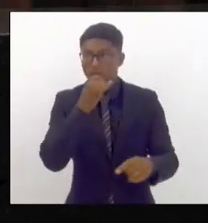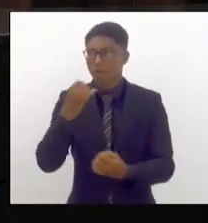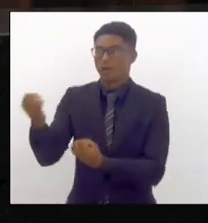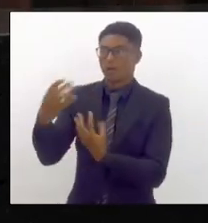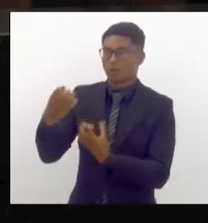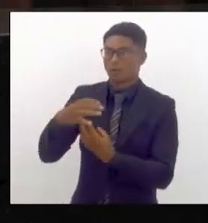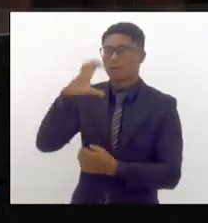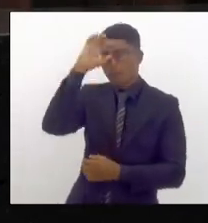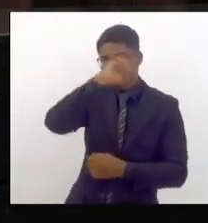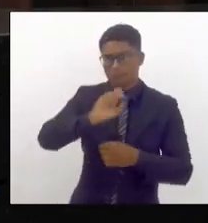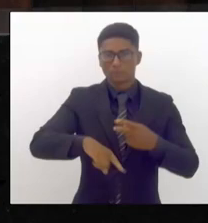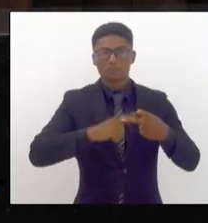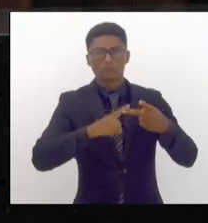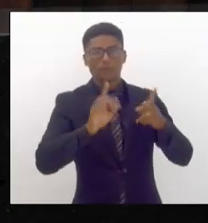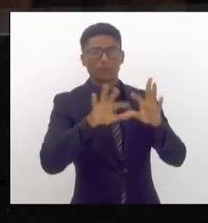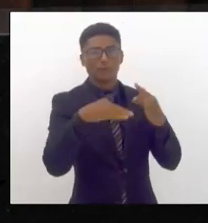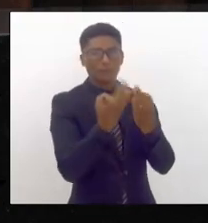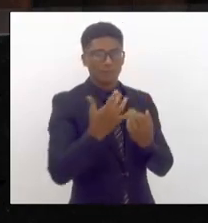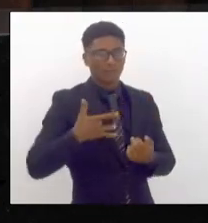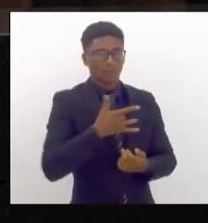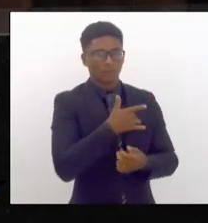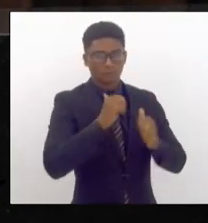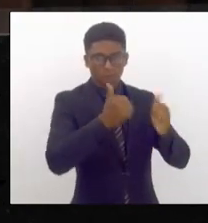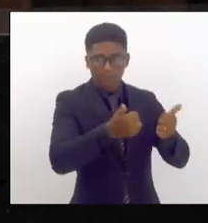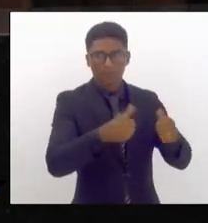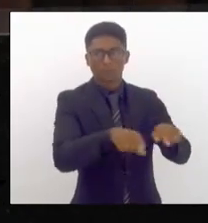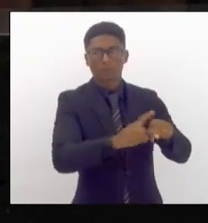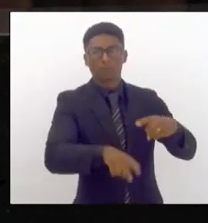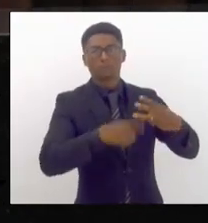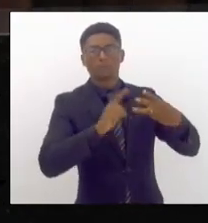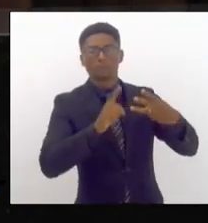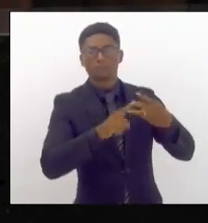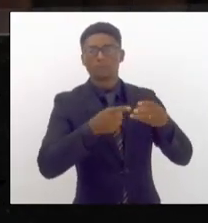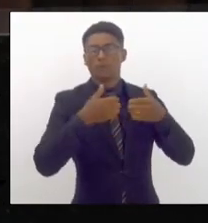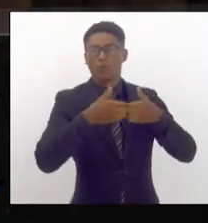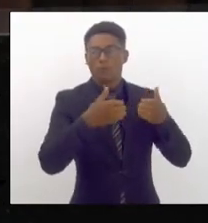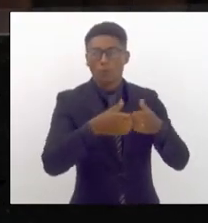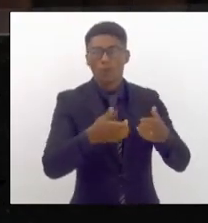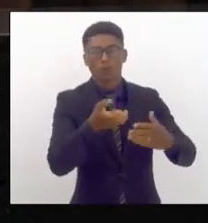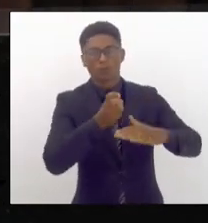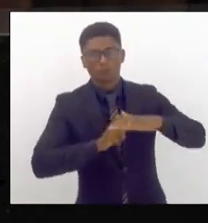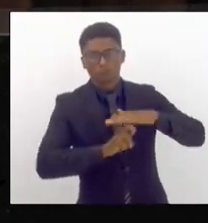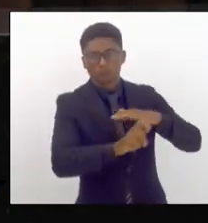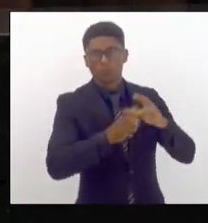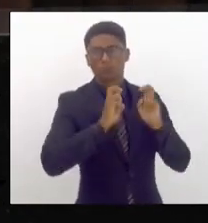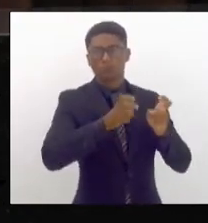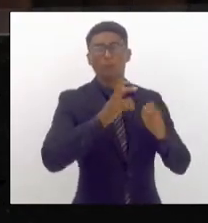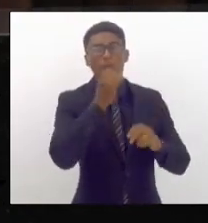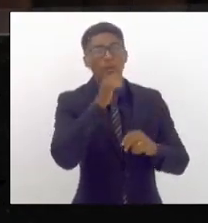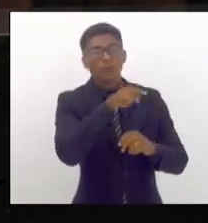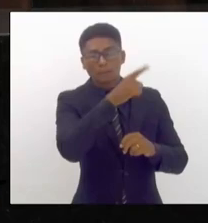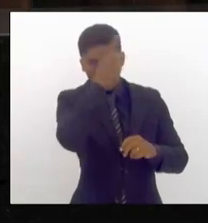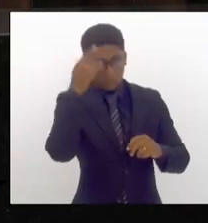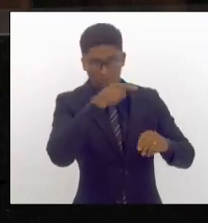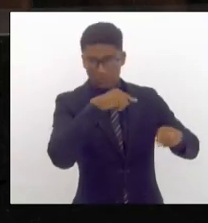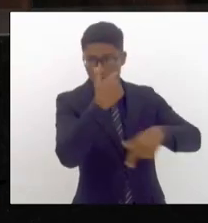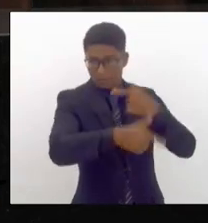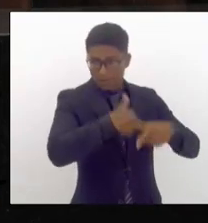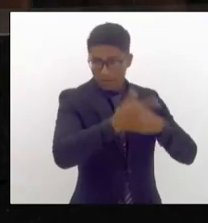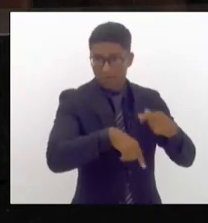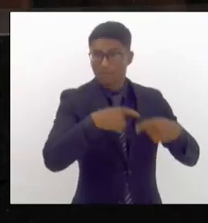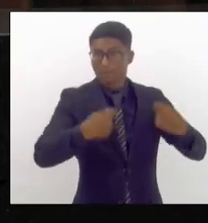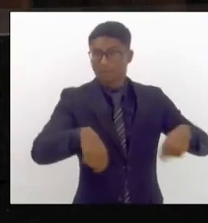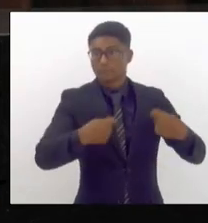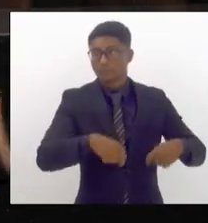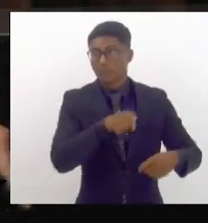família de ter uma saúde digna e o transporte sem dúvida nenhuma se o trabalhador tem que sair para conseguir ganhar o pão de cada